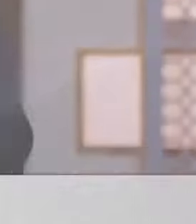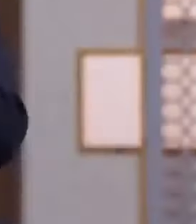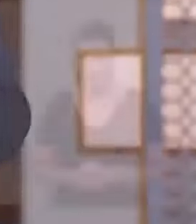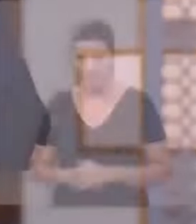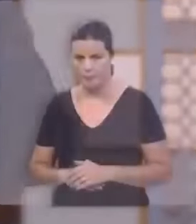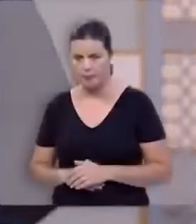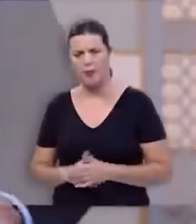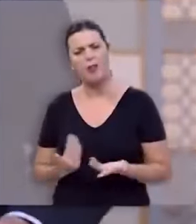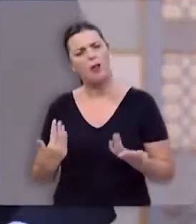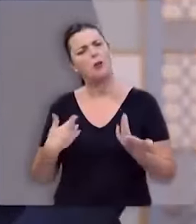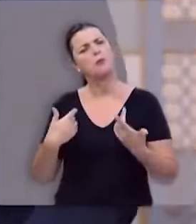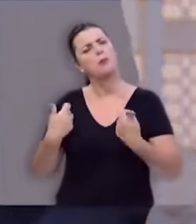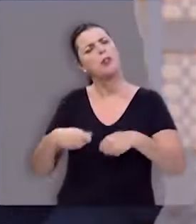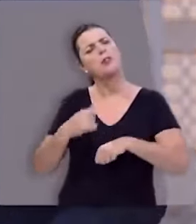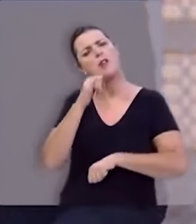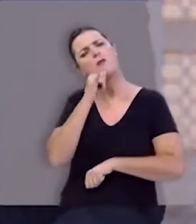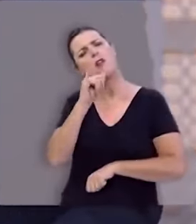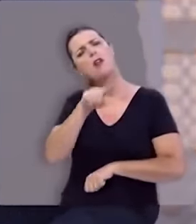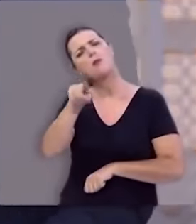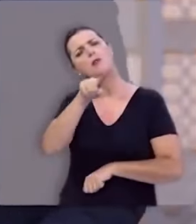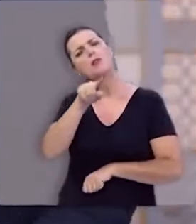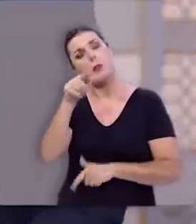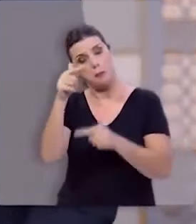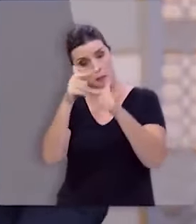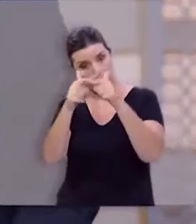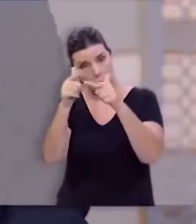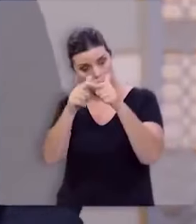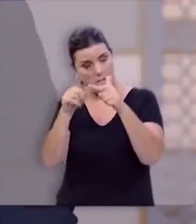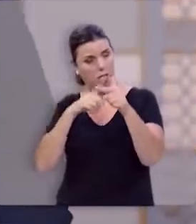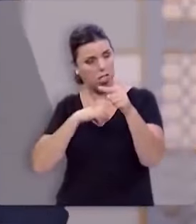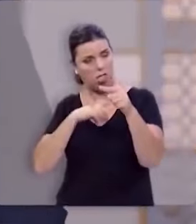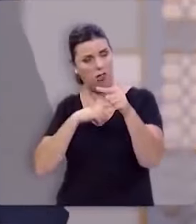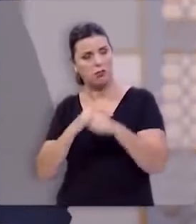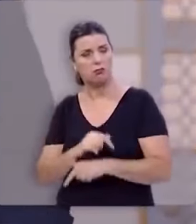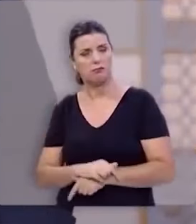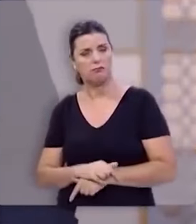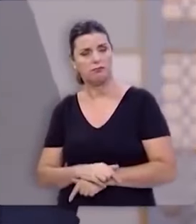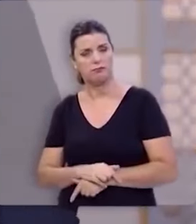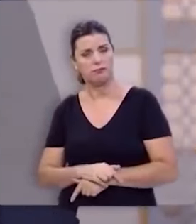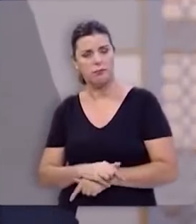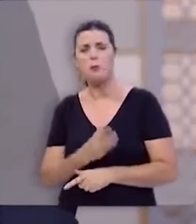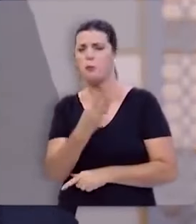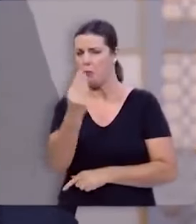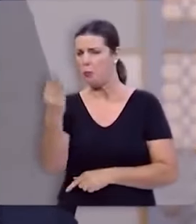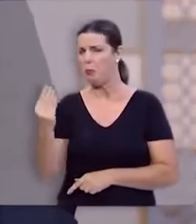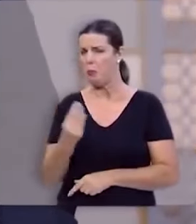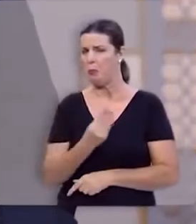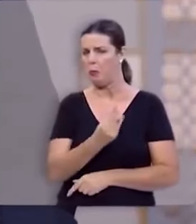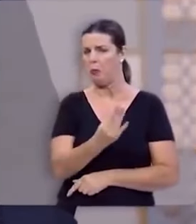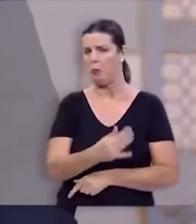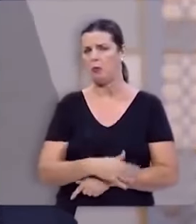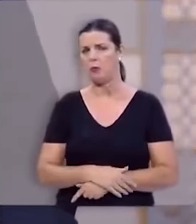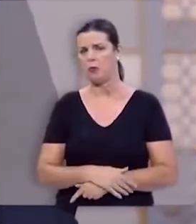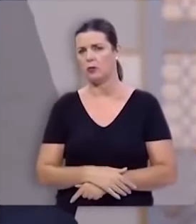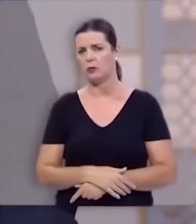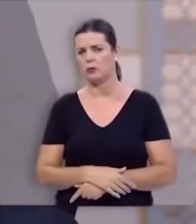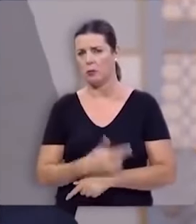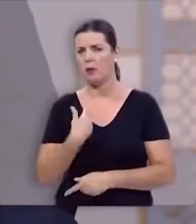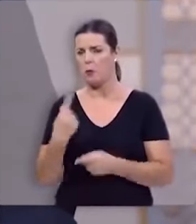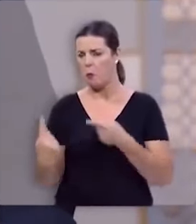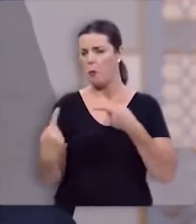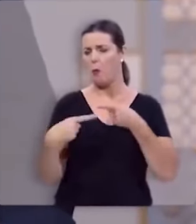eu preciso lhe dizer que os gigantes existem e eles são muitos são